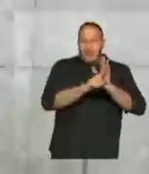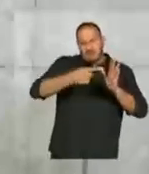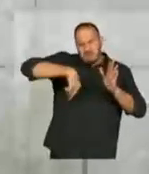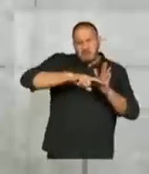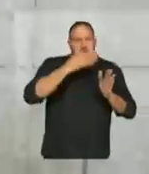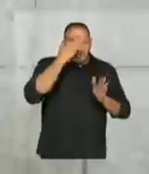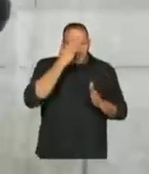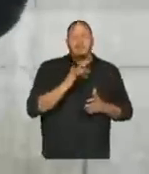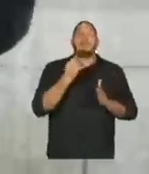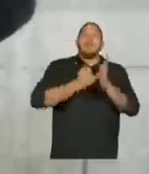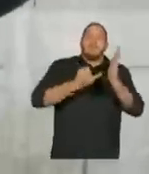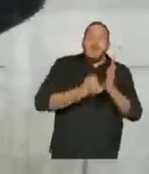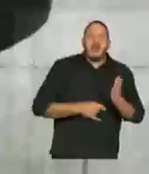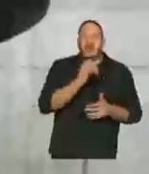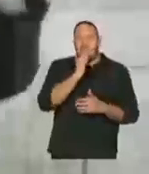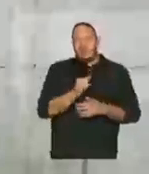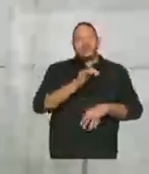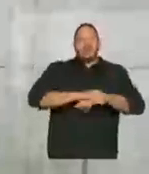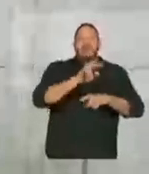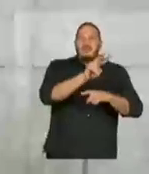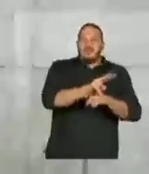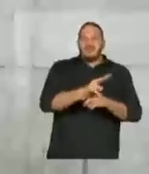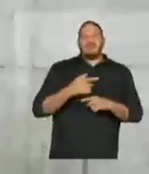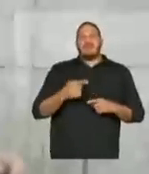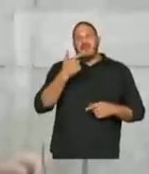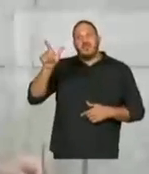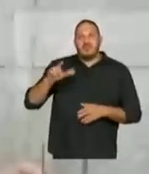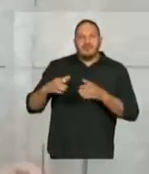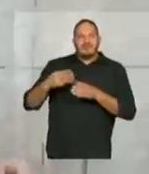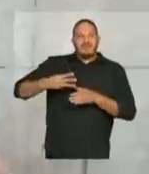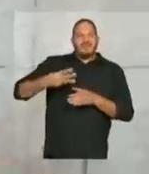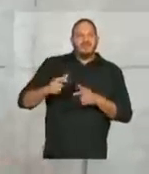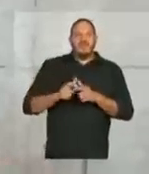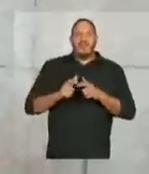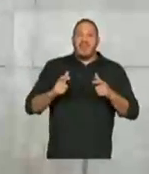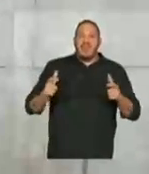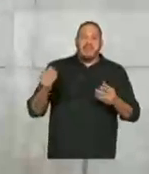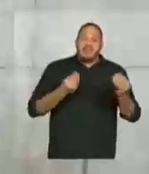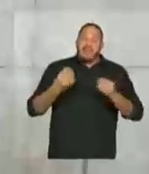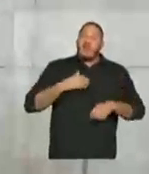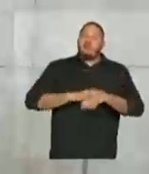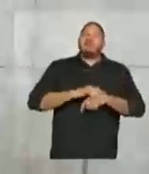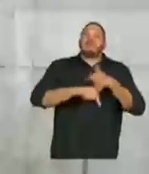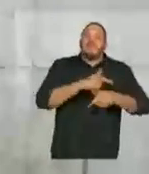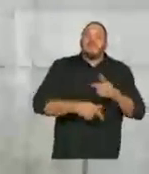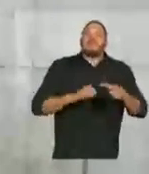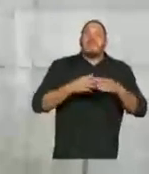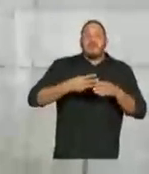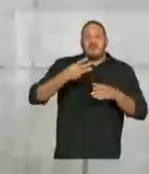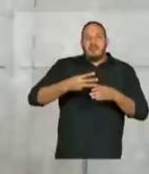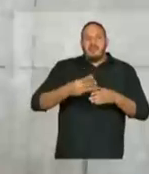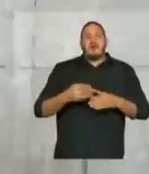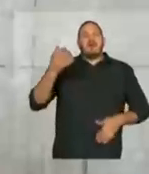que falavam tanto, que era para proteger, ela induziu essa terceirização. E na medida que você terceiriza mais, você desequilibra